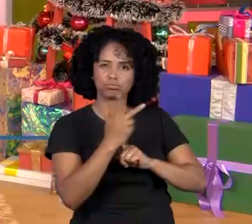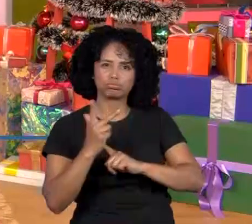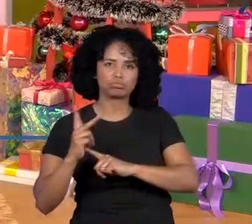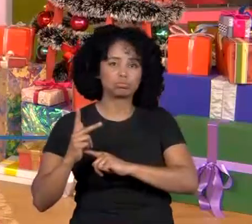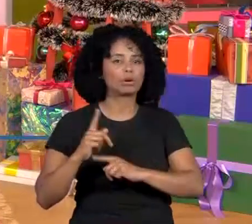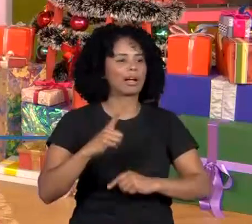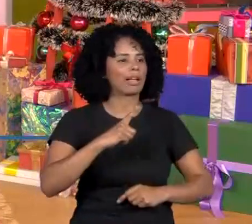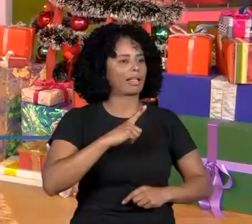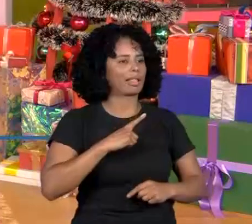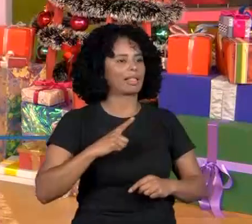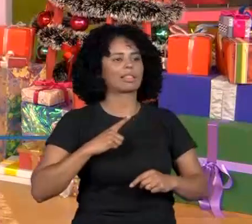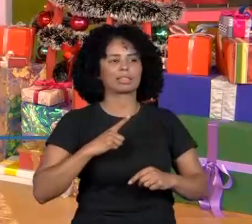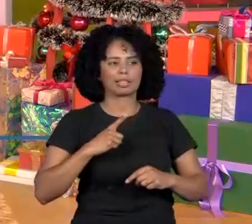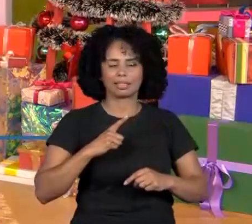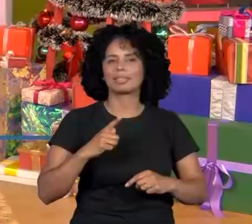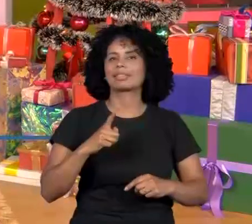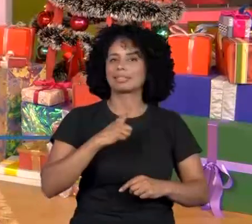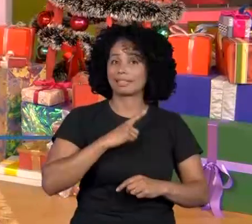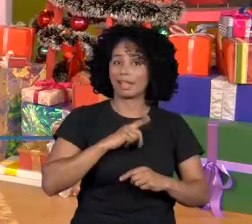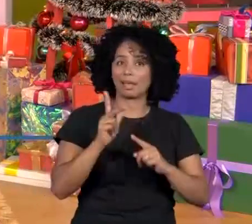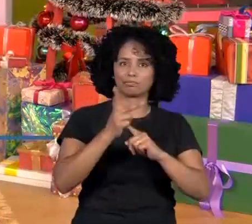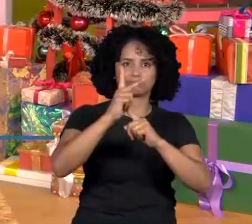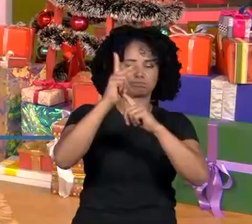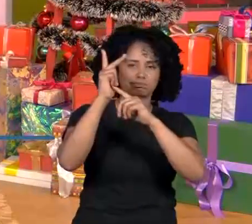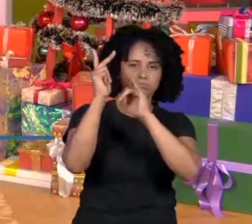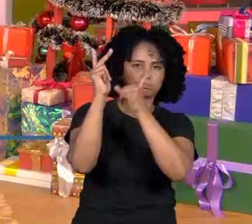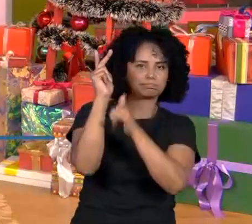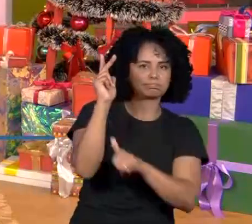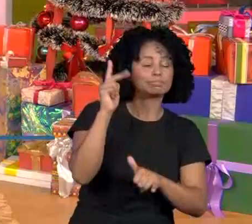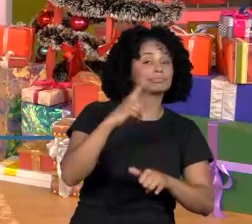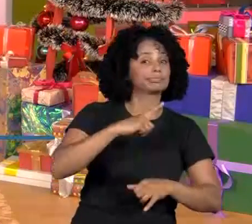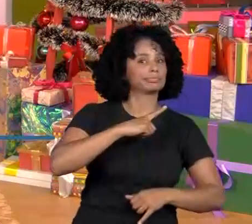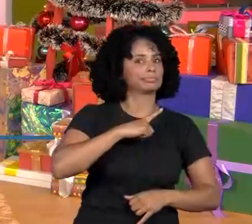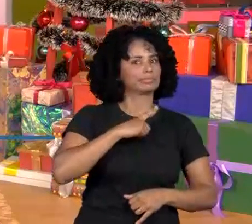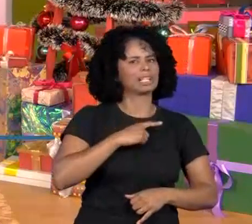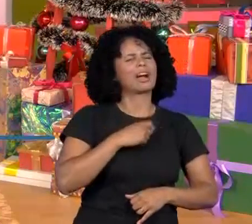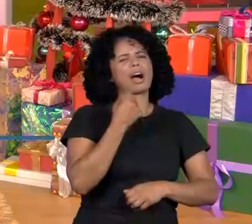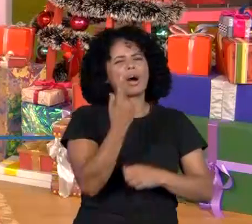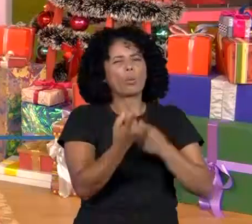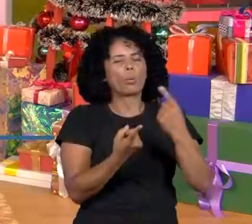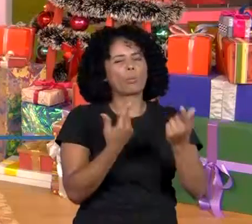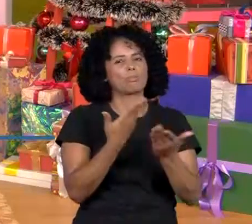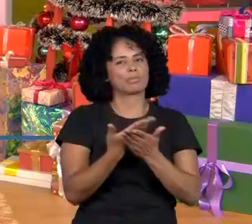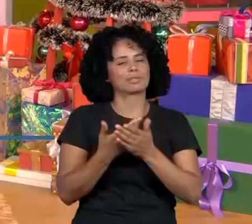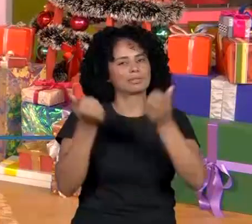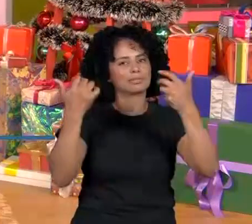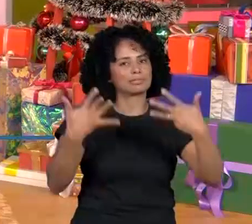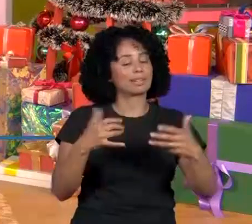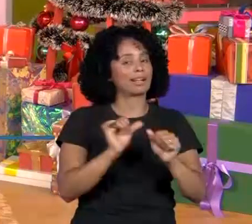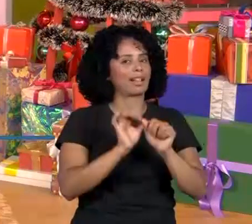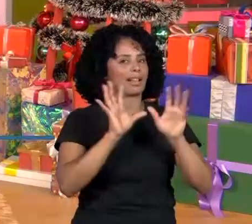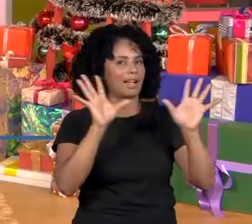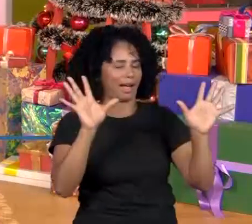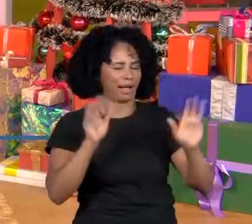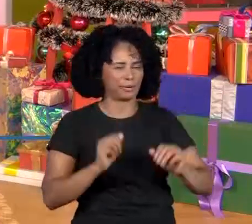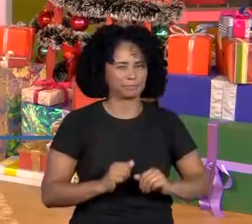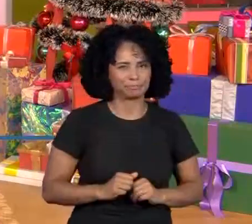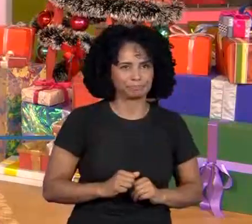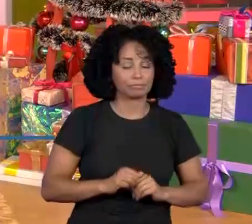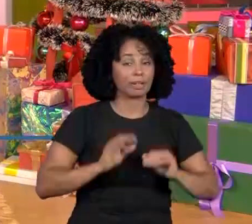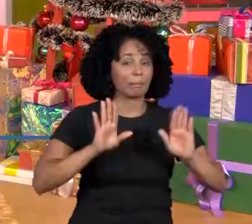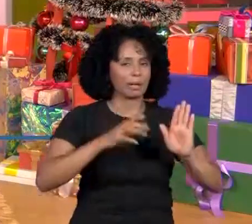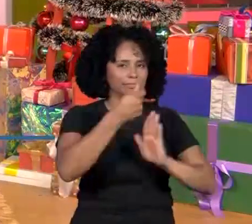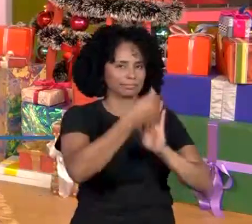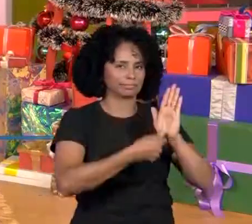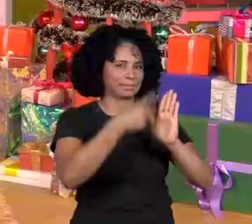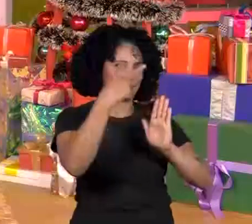repositório falando também de outros tipos de recursos naturais que são utilizados como fonte de energia. Mas vamos aqui ler um texto